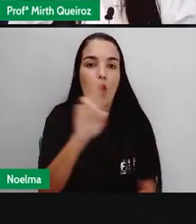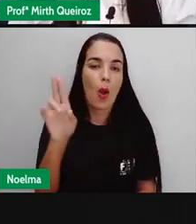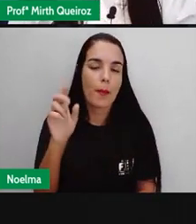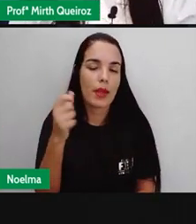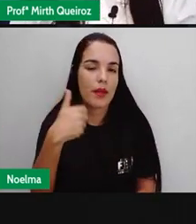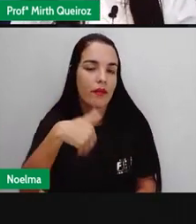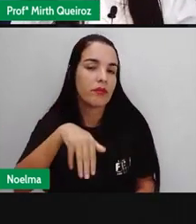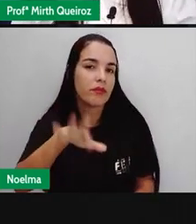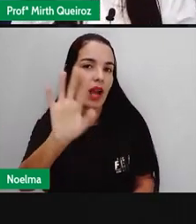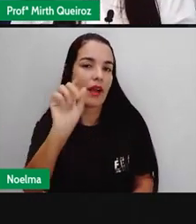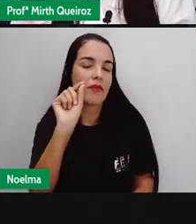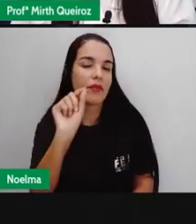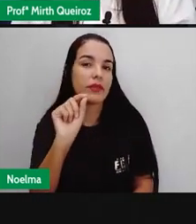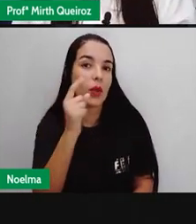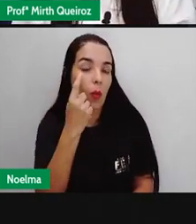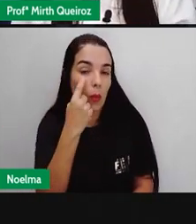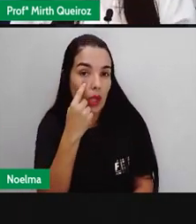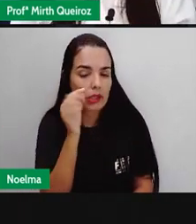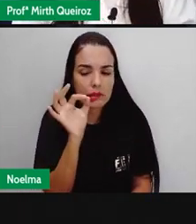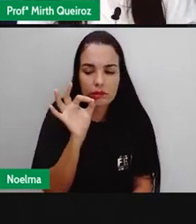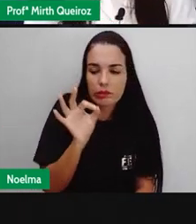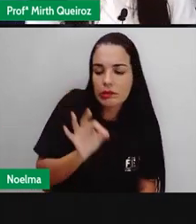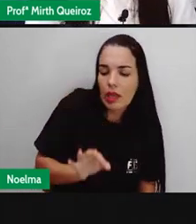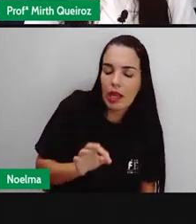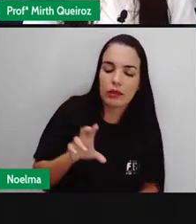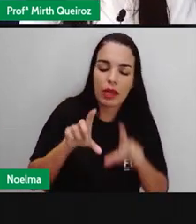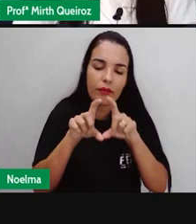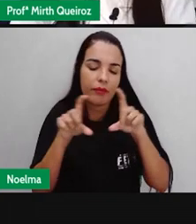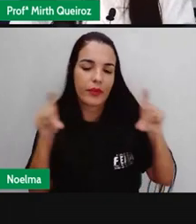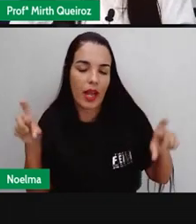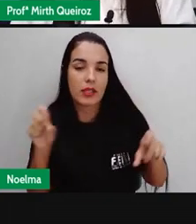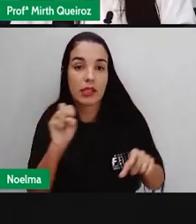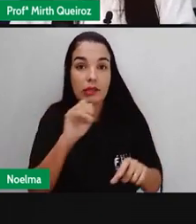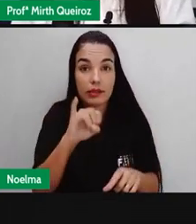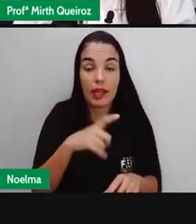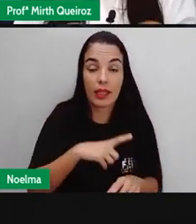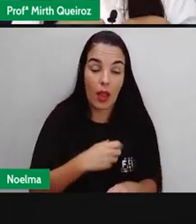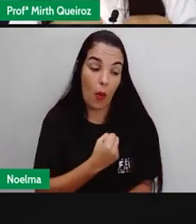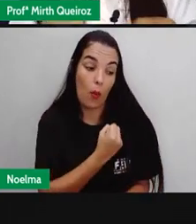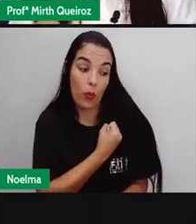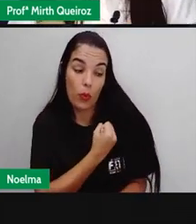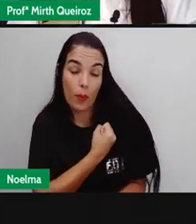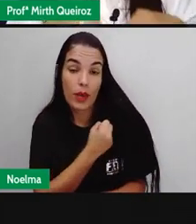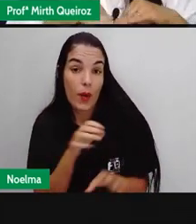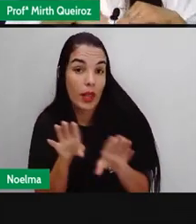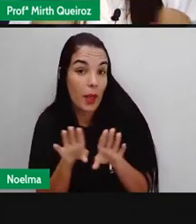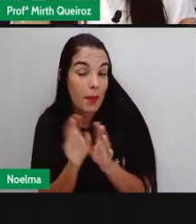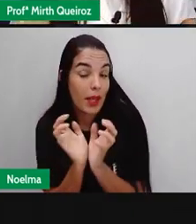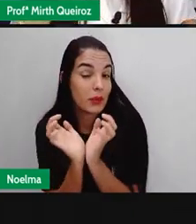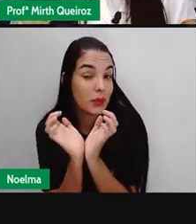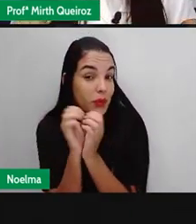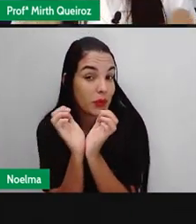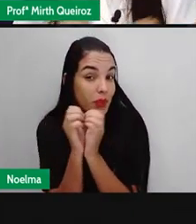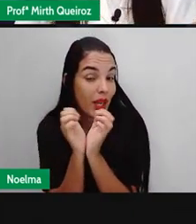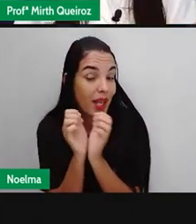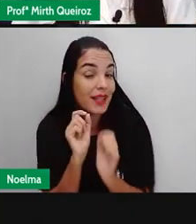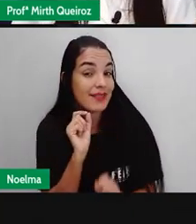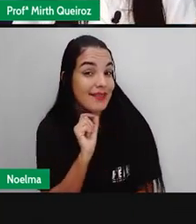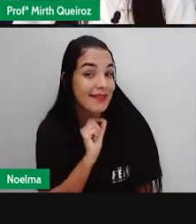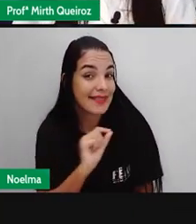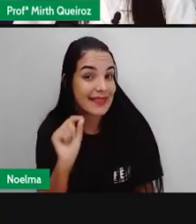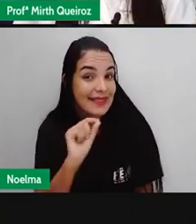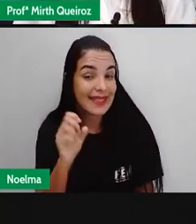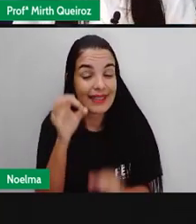né? Da frase de acordo com o número e o gênero. Se está tudo certinho, tudo concordando ali